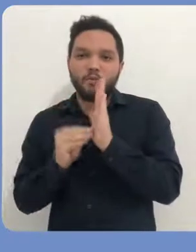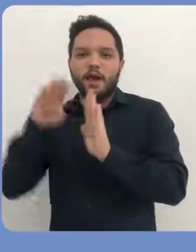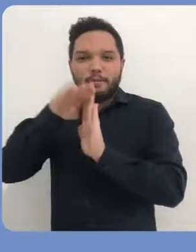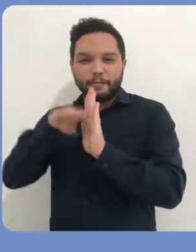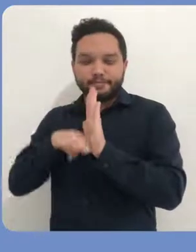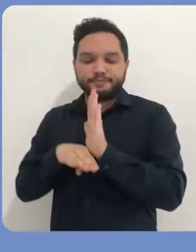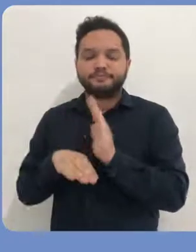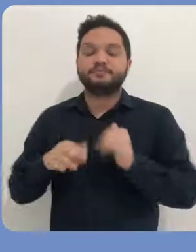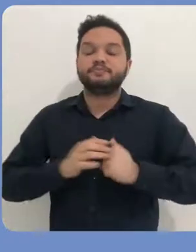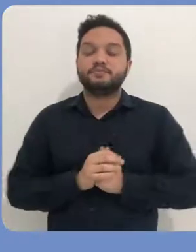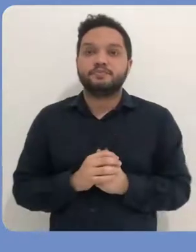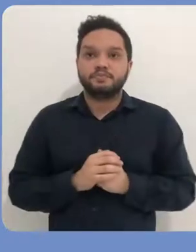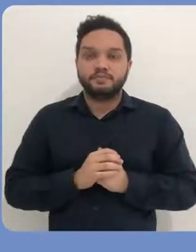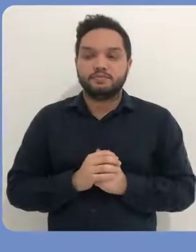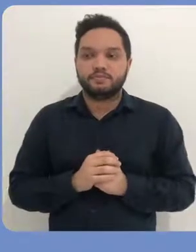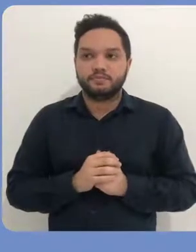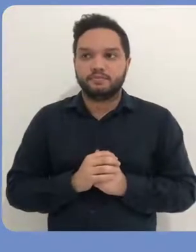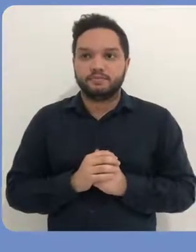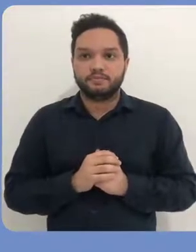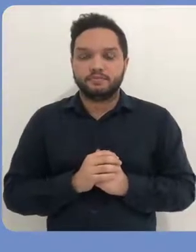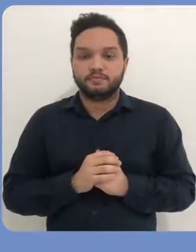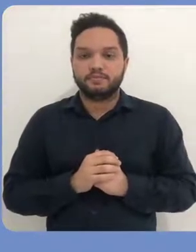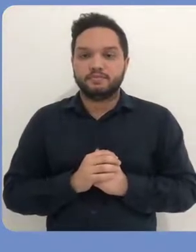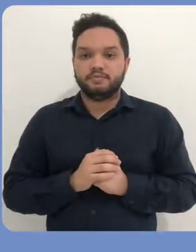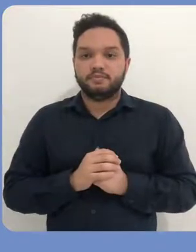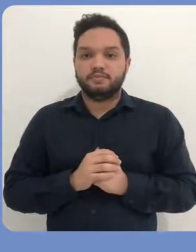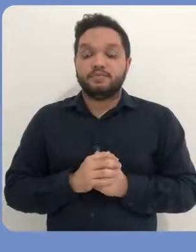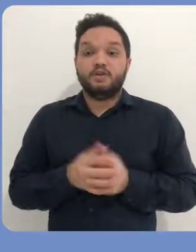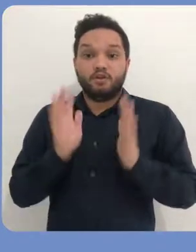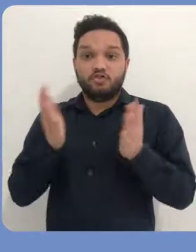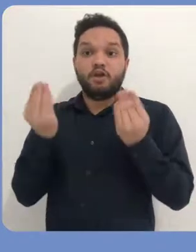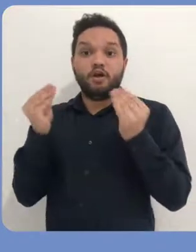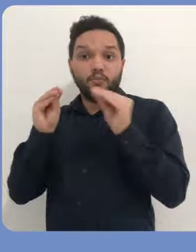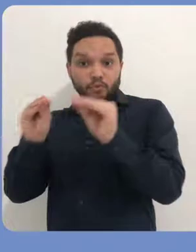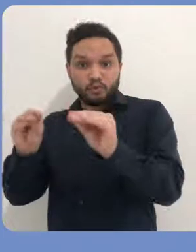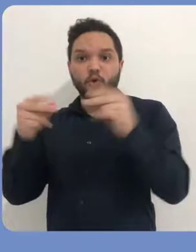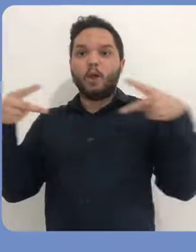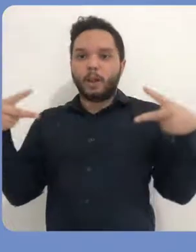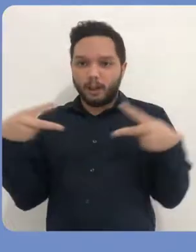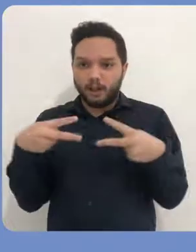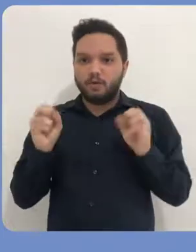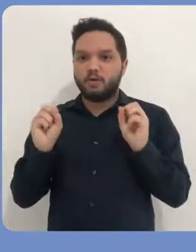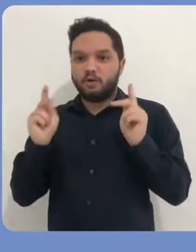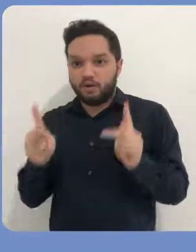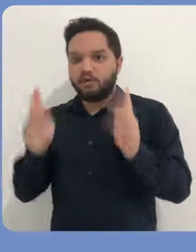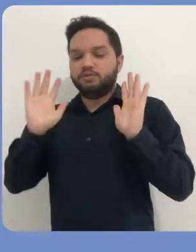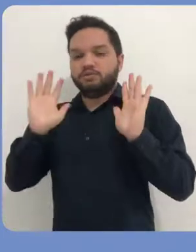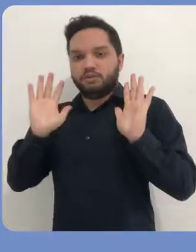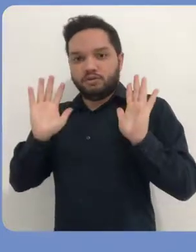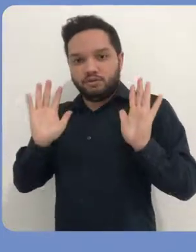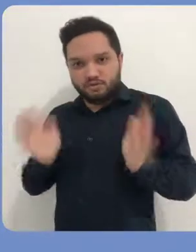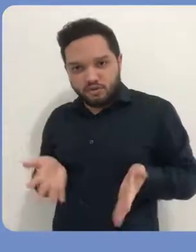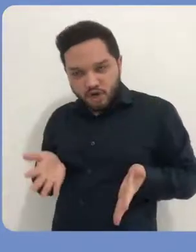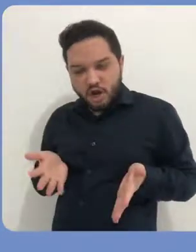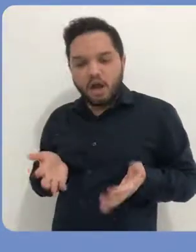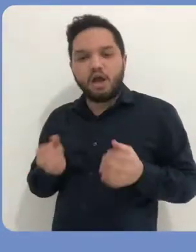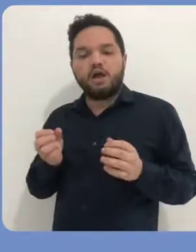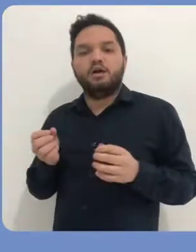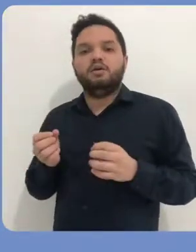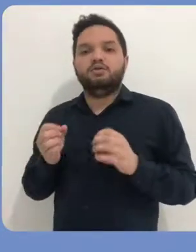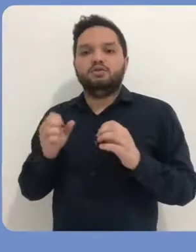lá no formulário de solicitação. Depois de informar o link da subcomunidade onde eu quero adicionar esta minha nova